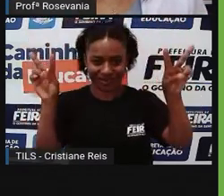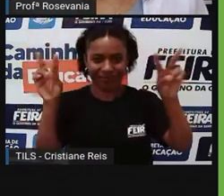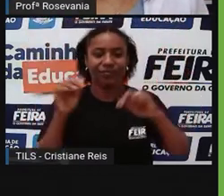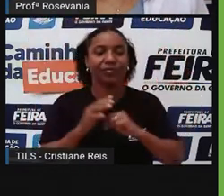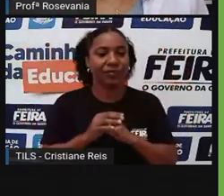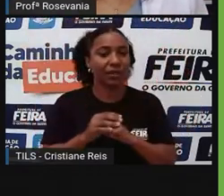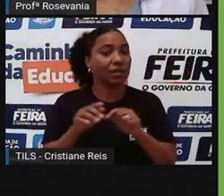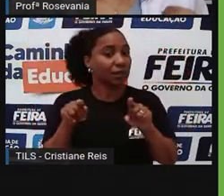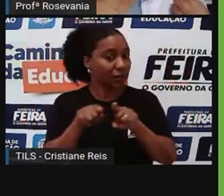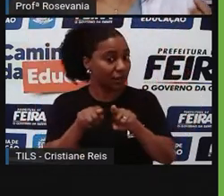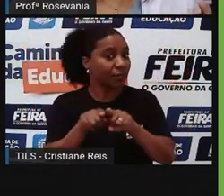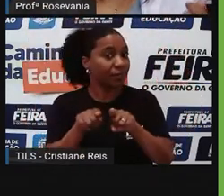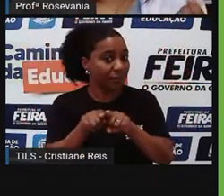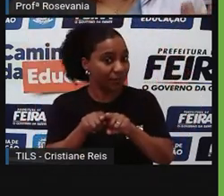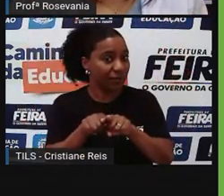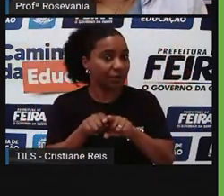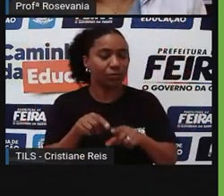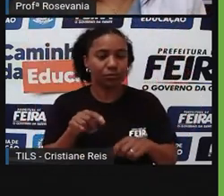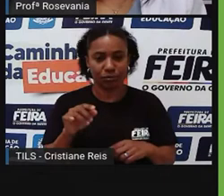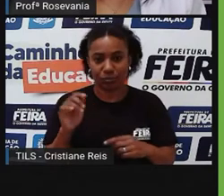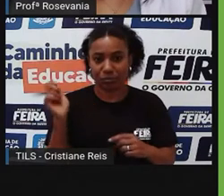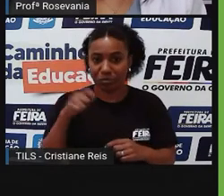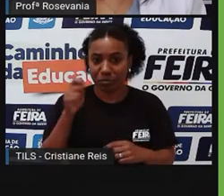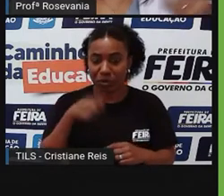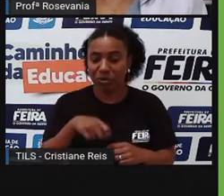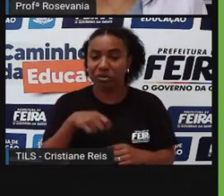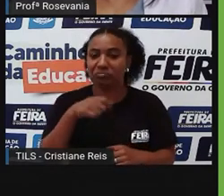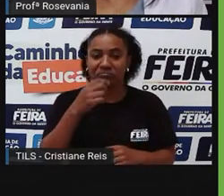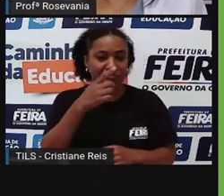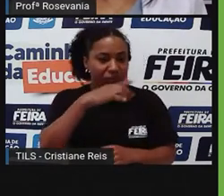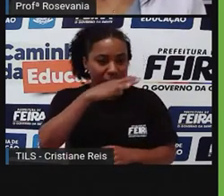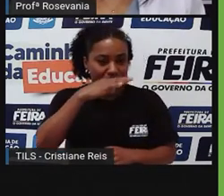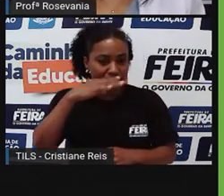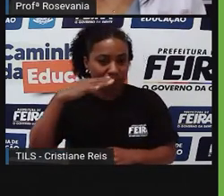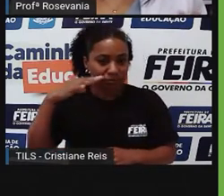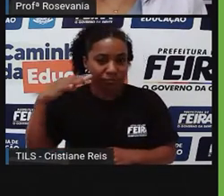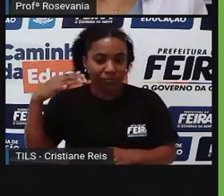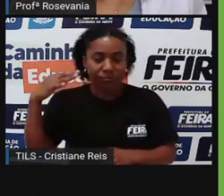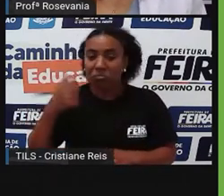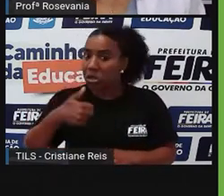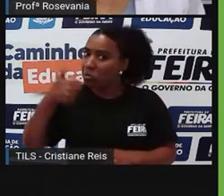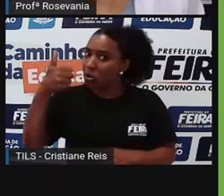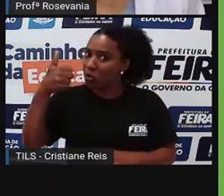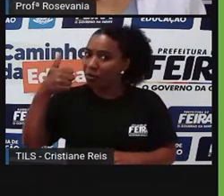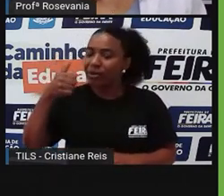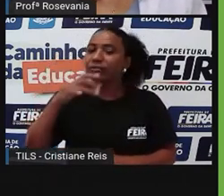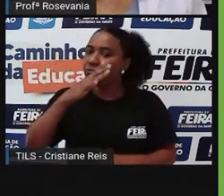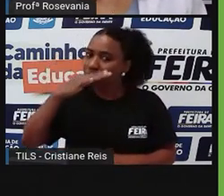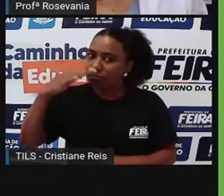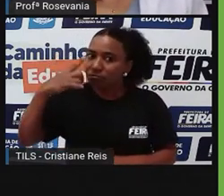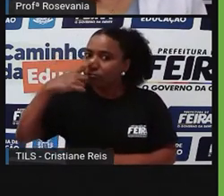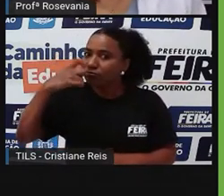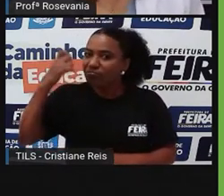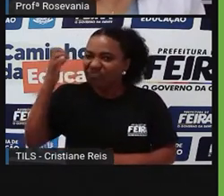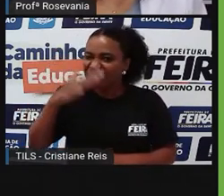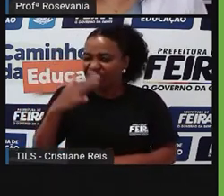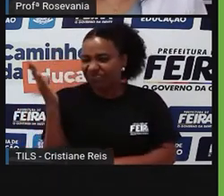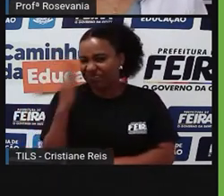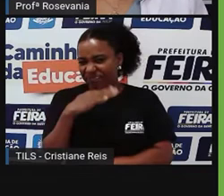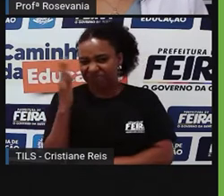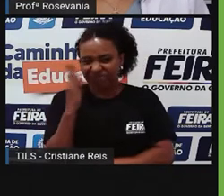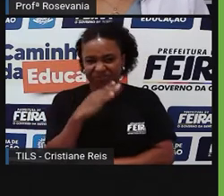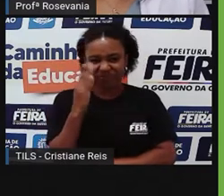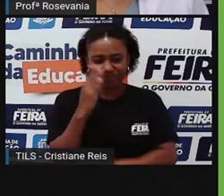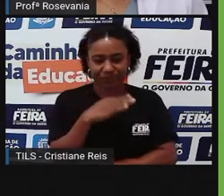está bastante excessivo, pode ser tanto um cheiro bom quanto um cheiro não tão bom assim,